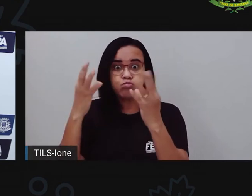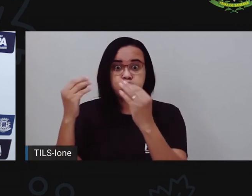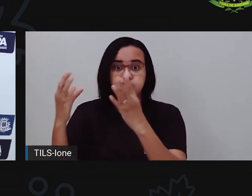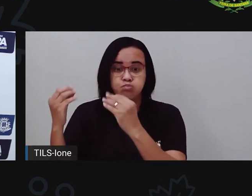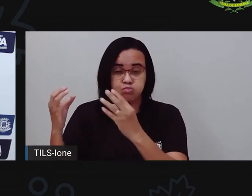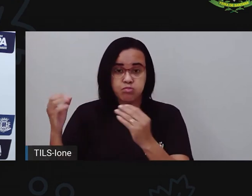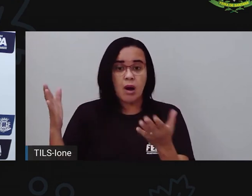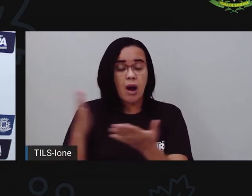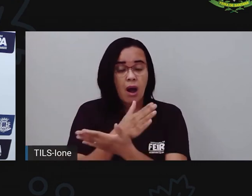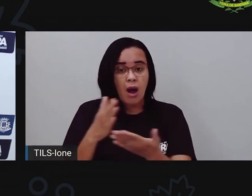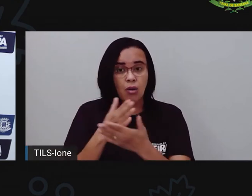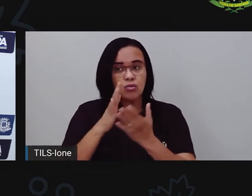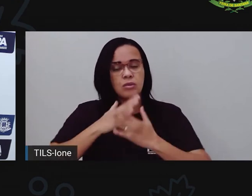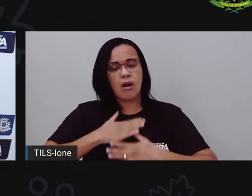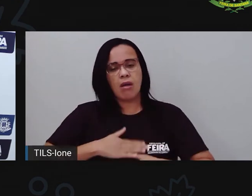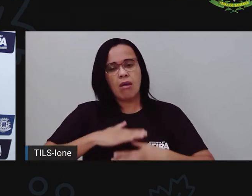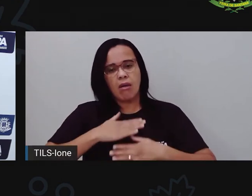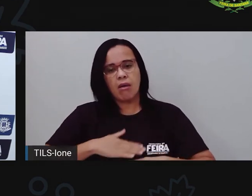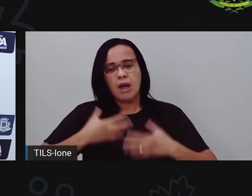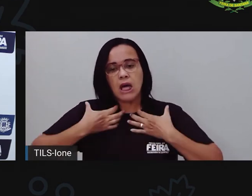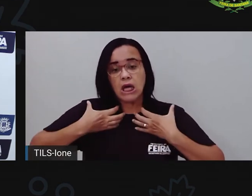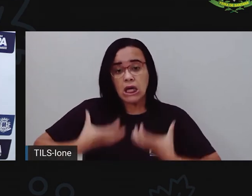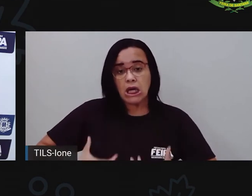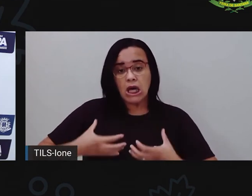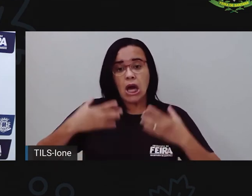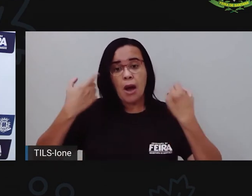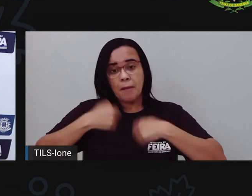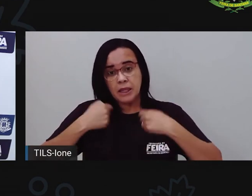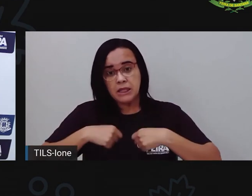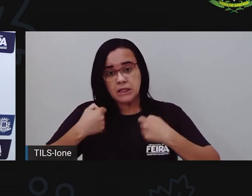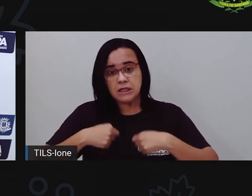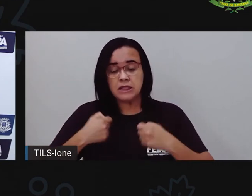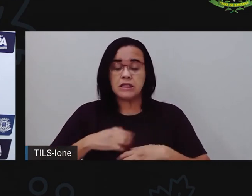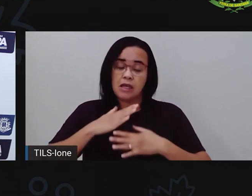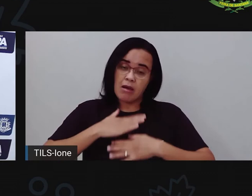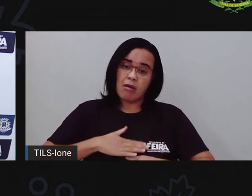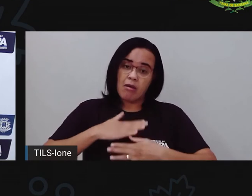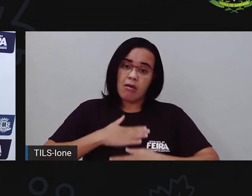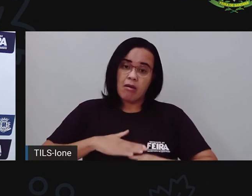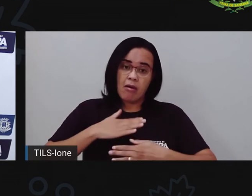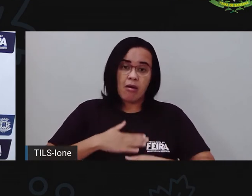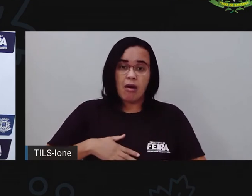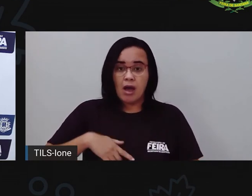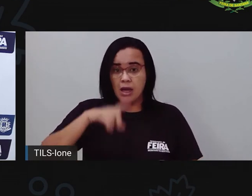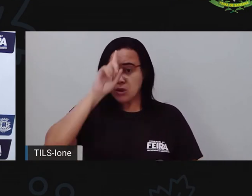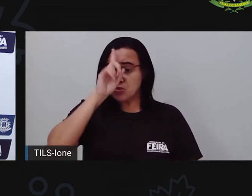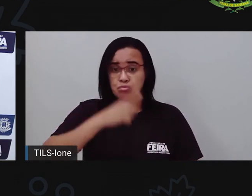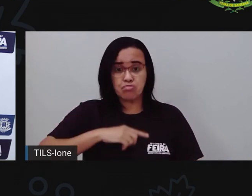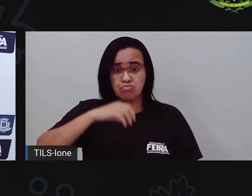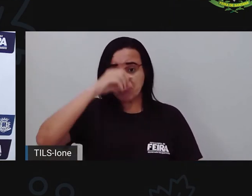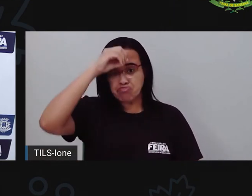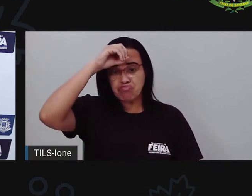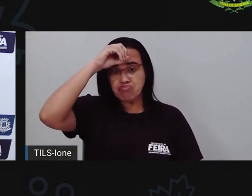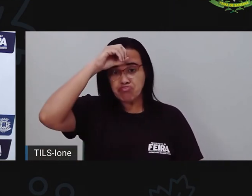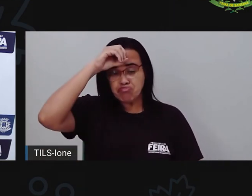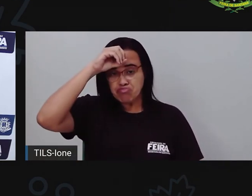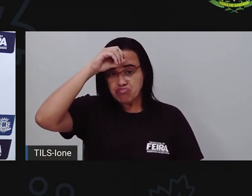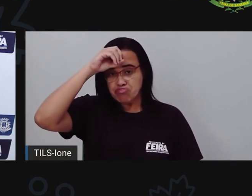descansar. Elas estão em viagem, aí a gente vai lá e acaba matando aquele enxame, né? Ou aqui, por exemplo,